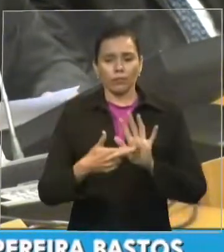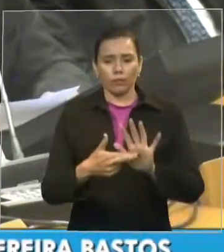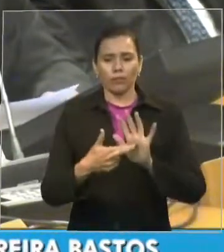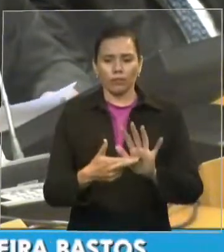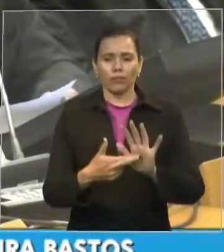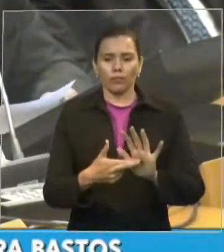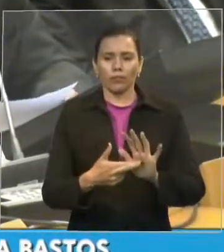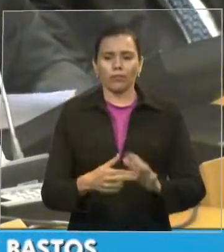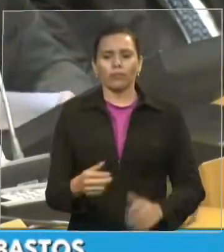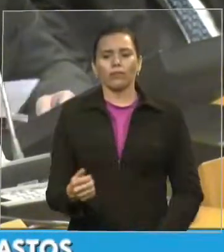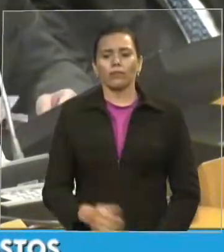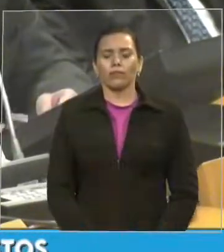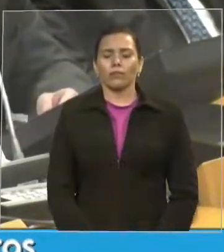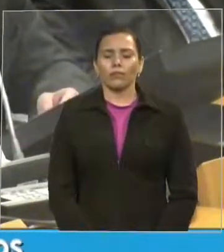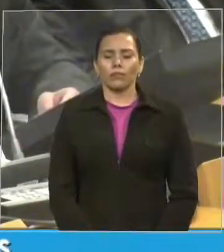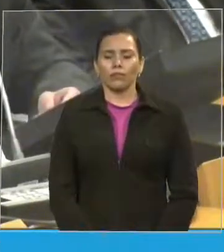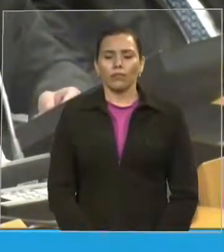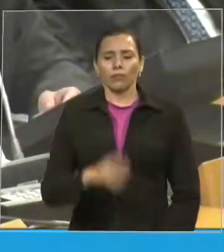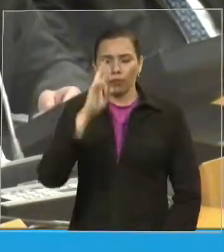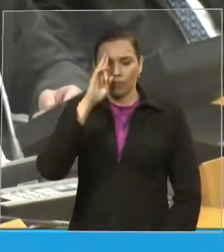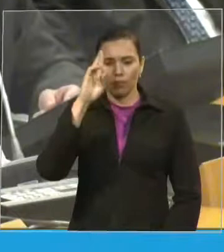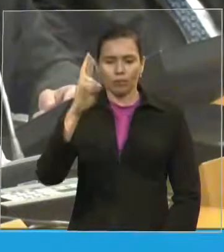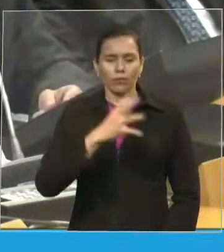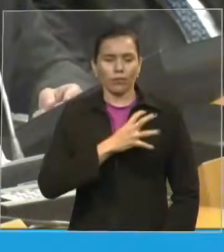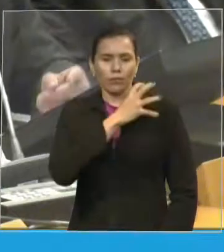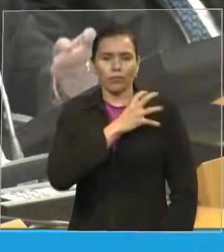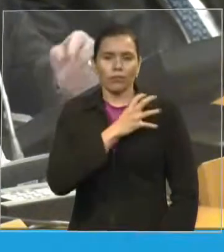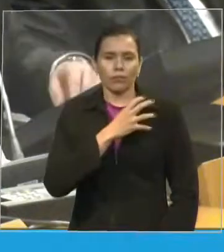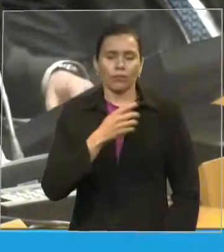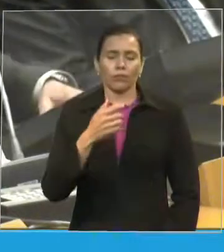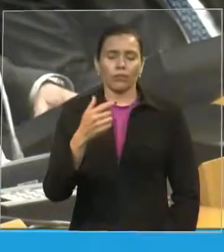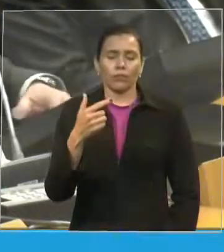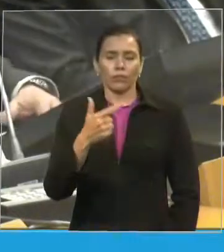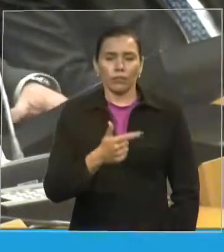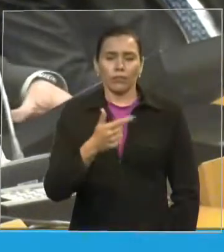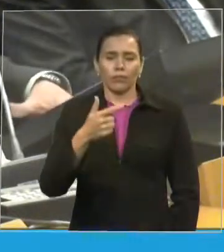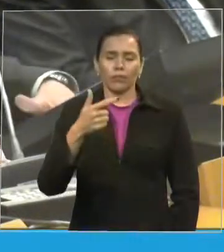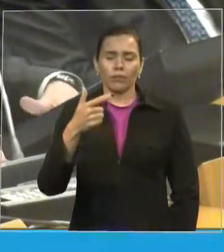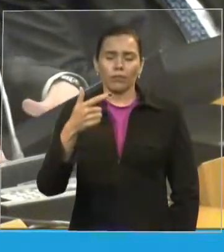24º Batalhão de Infantaria da Selva.